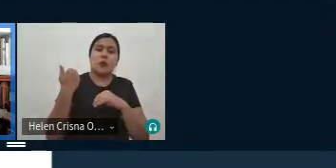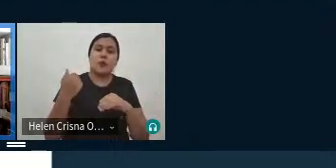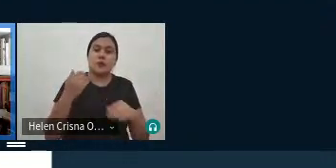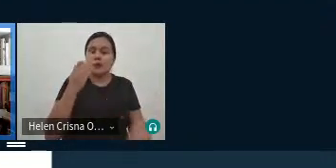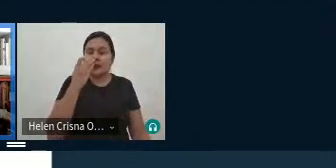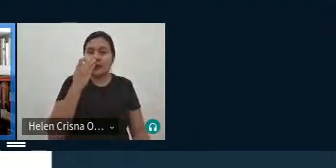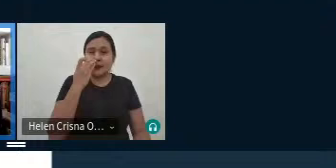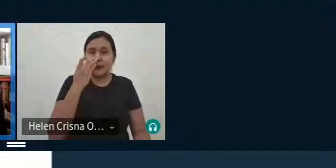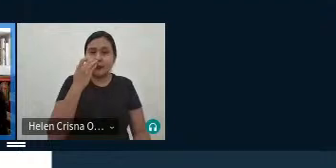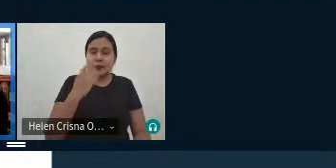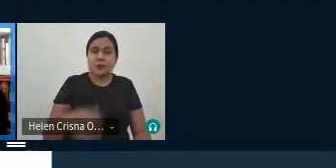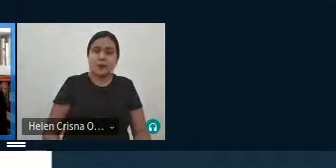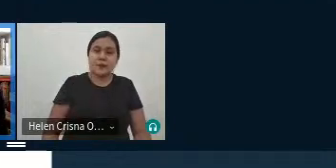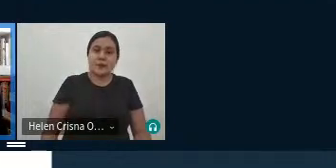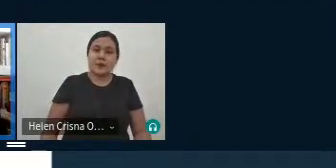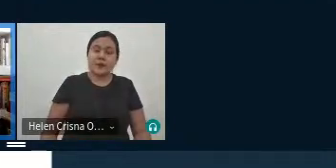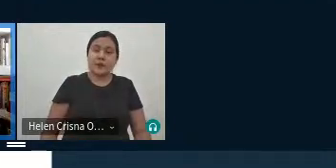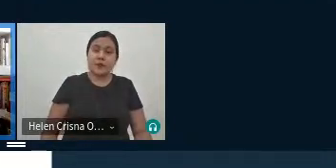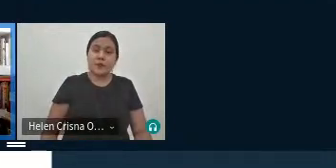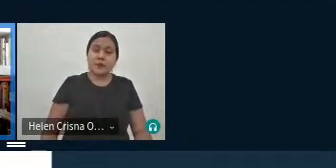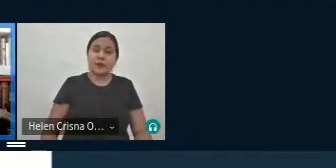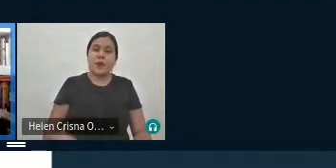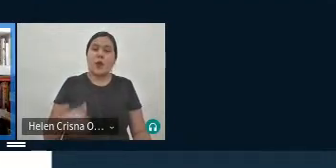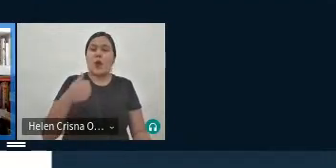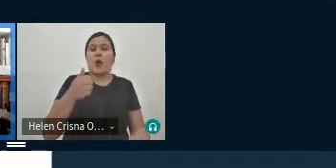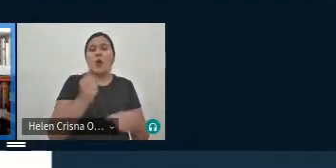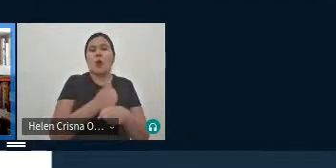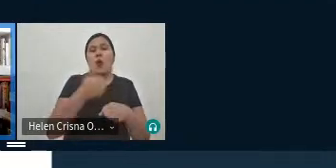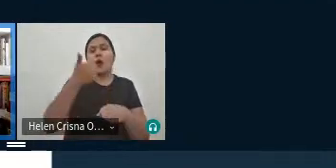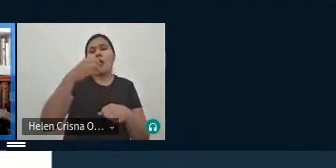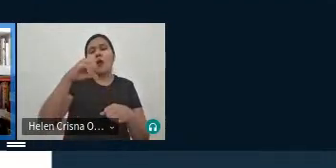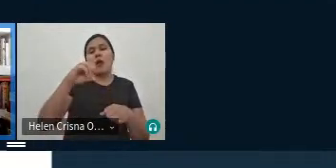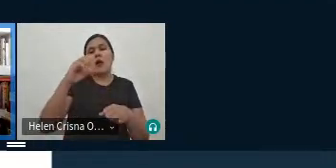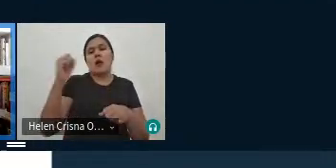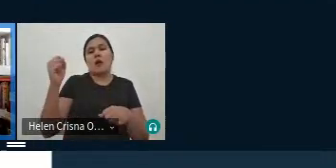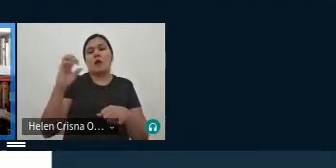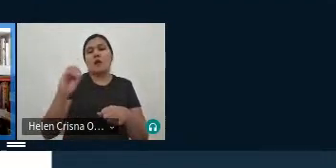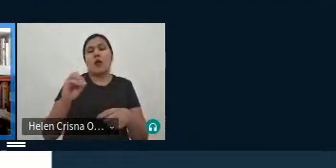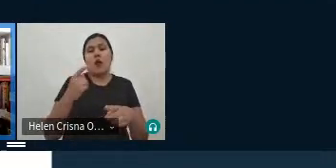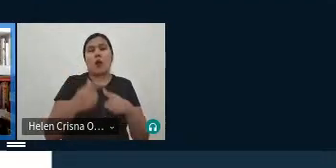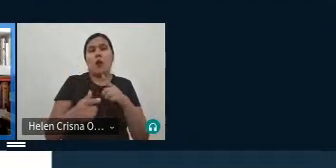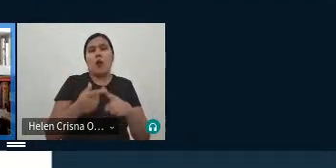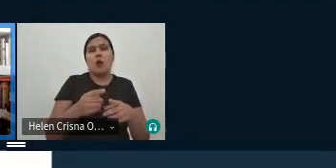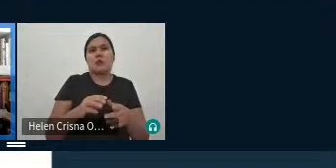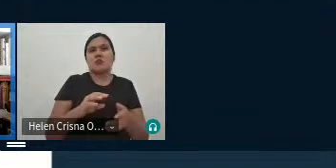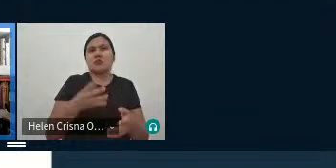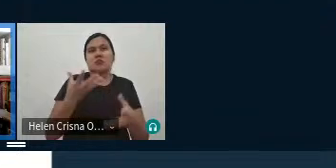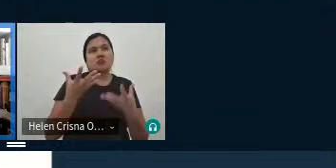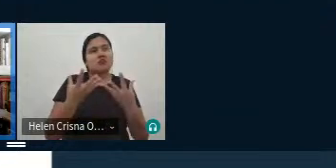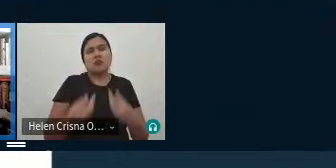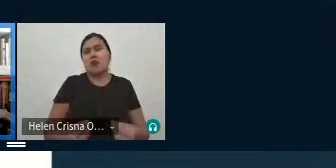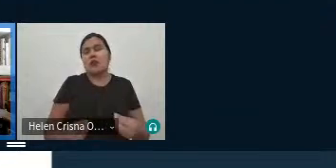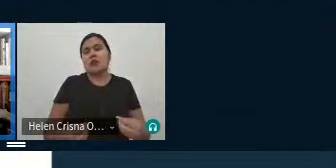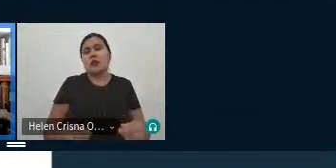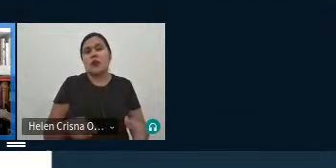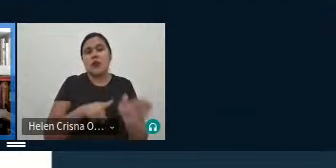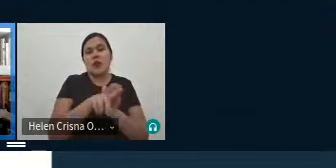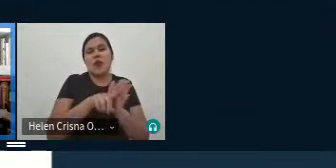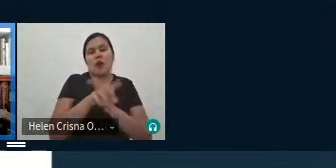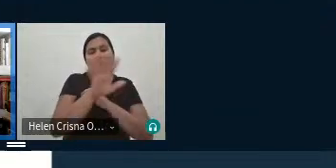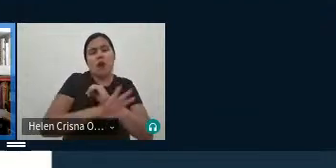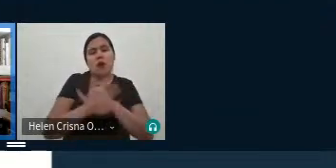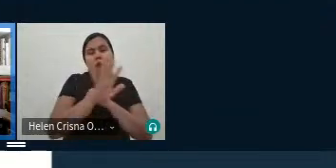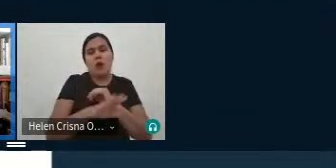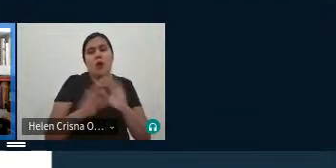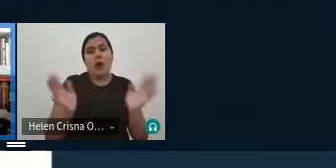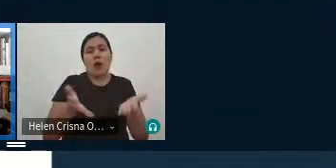que eu friso inicialmente essa década de 1980 eram objetos desconsiderados no campo de investigação eles agora a